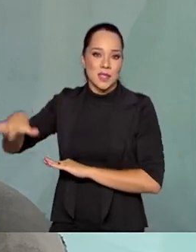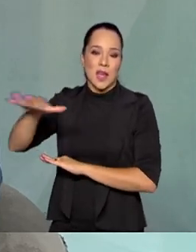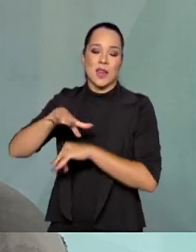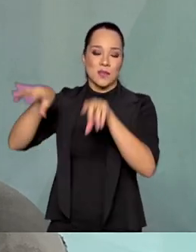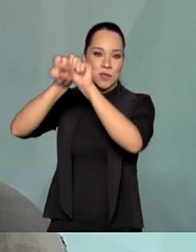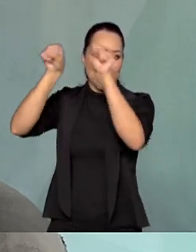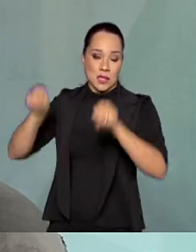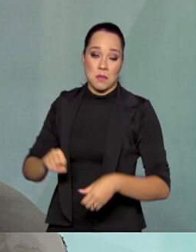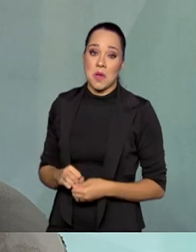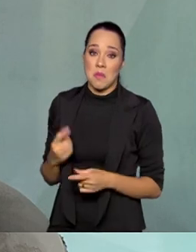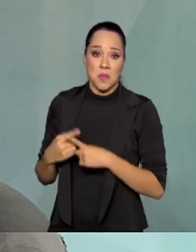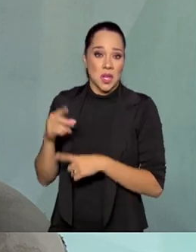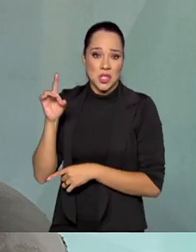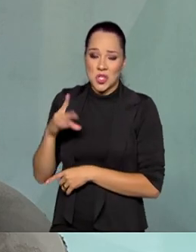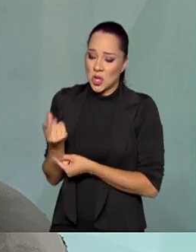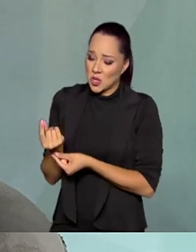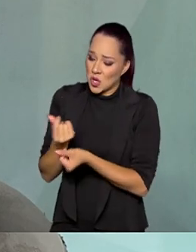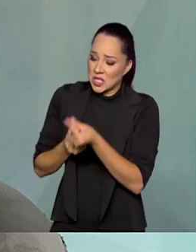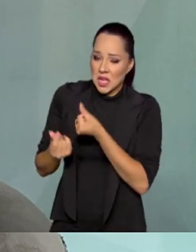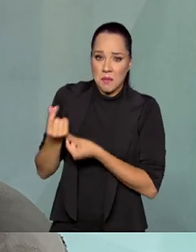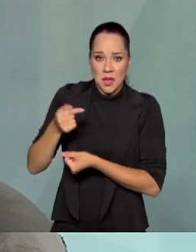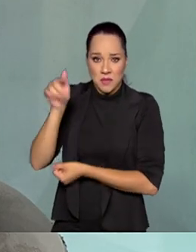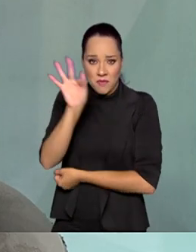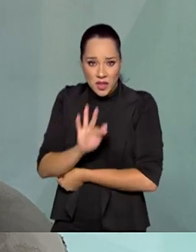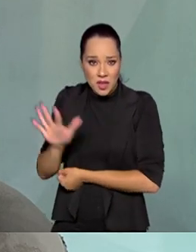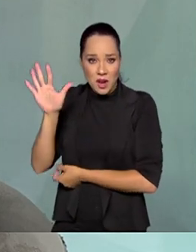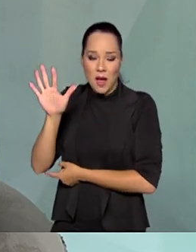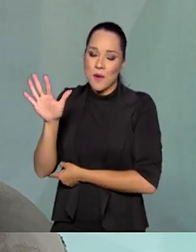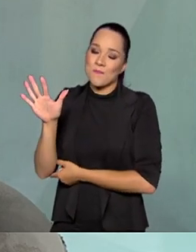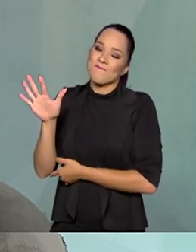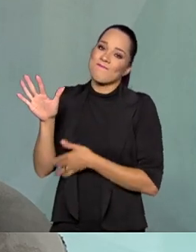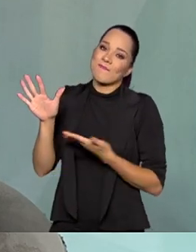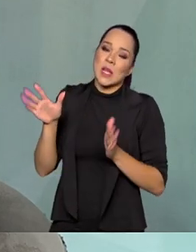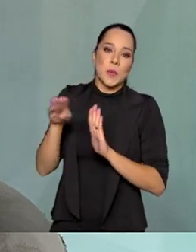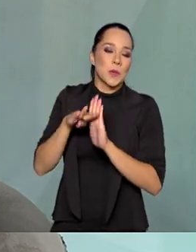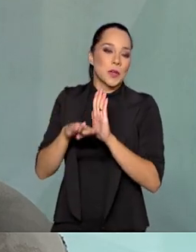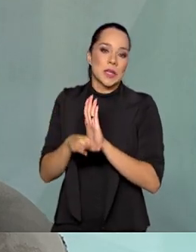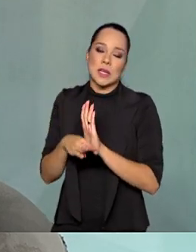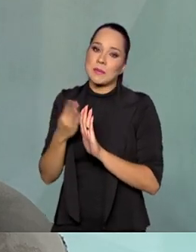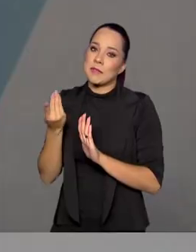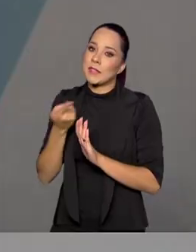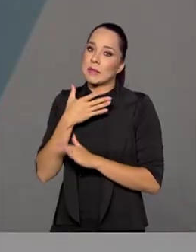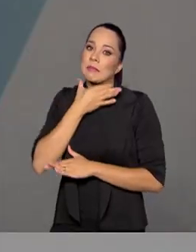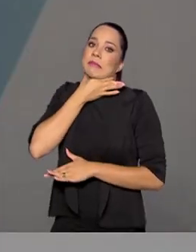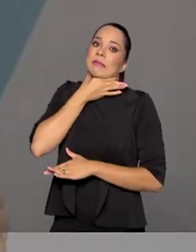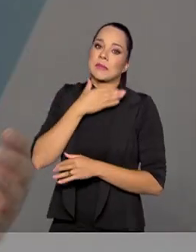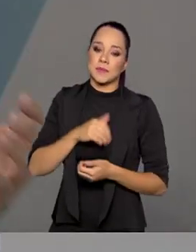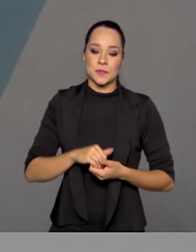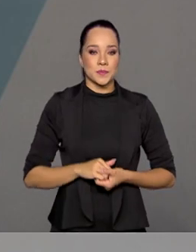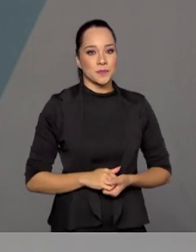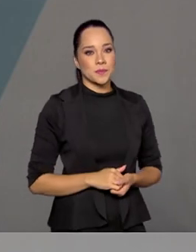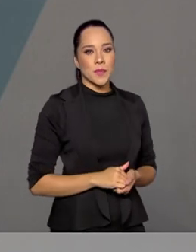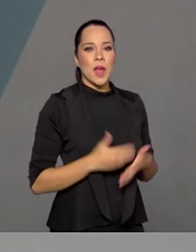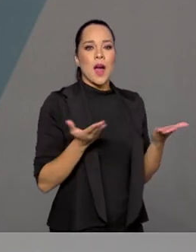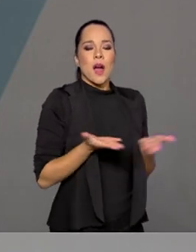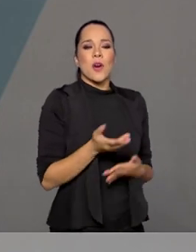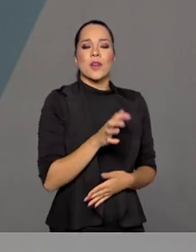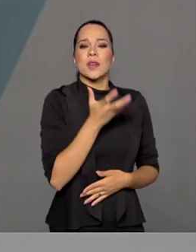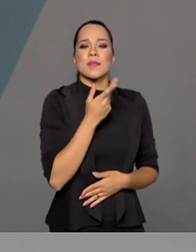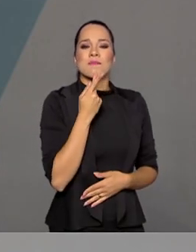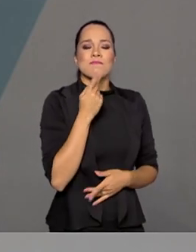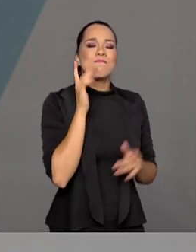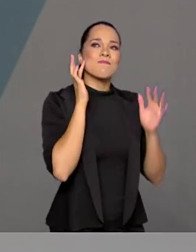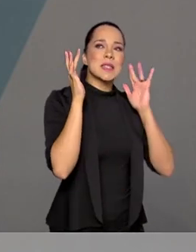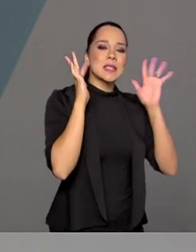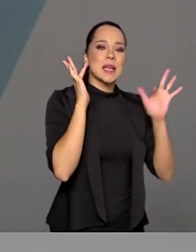sistemas, porque se depender só de orçamento federal, realmente o programa fica estrangulado. Agora, eu queria que a gente